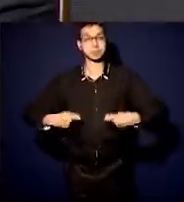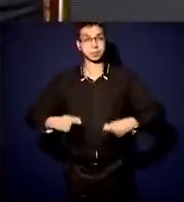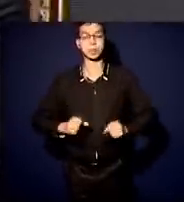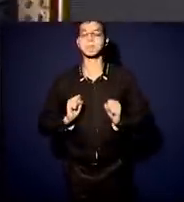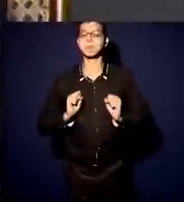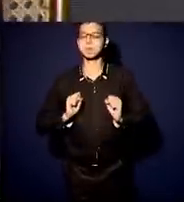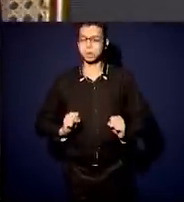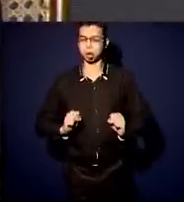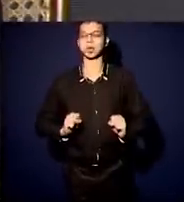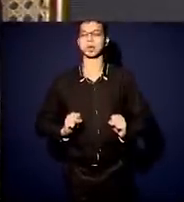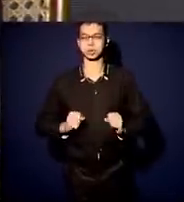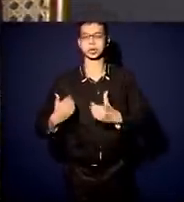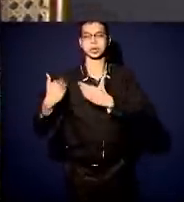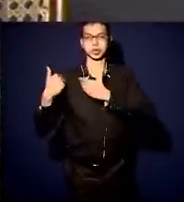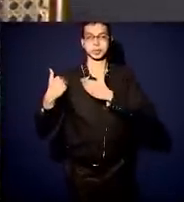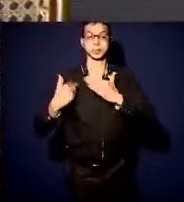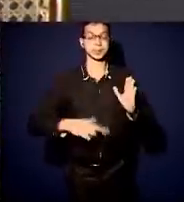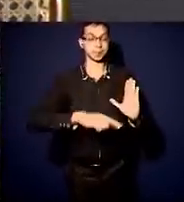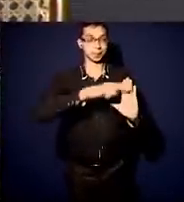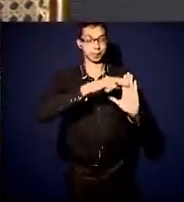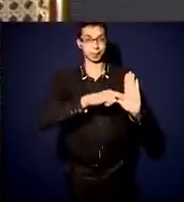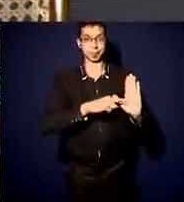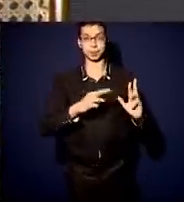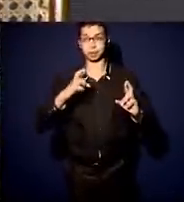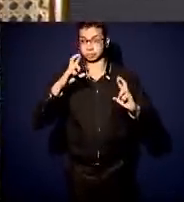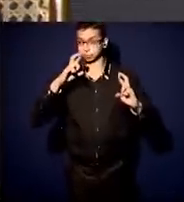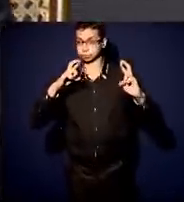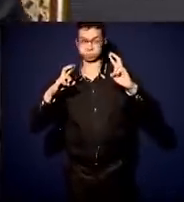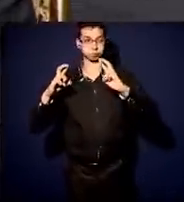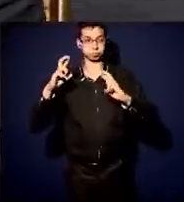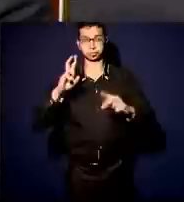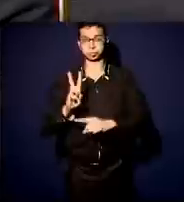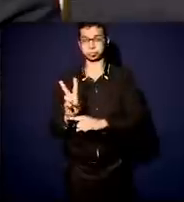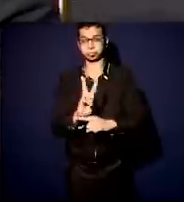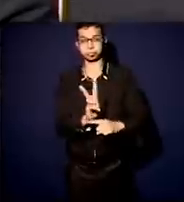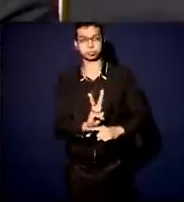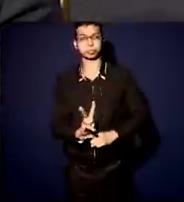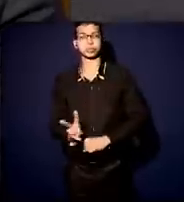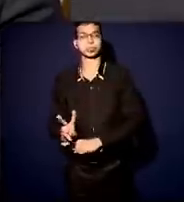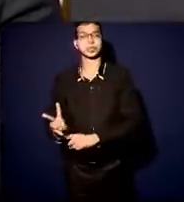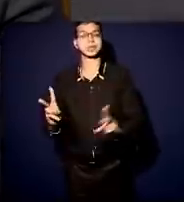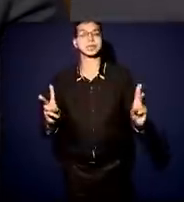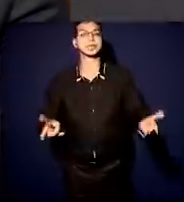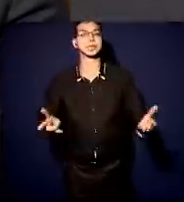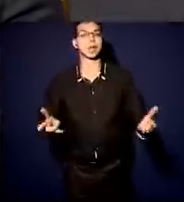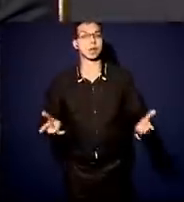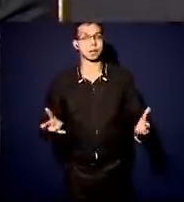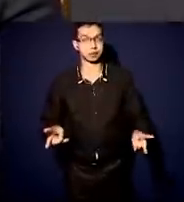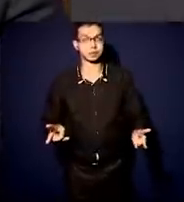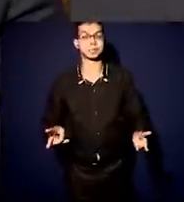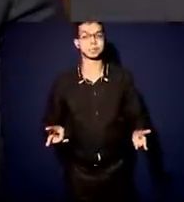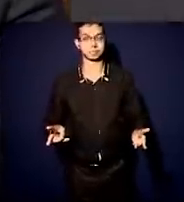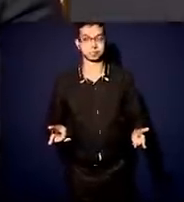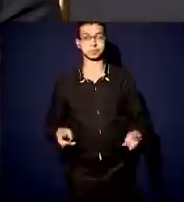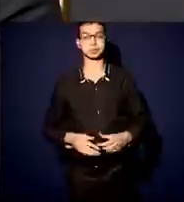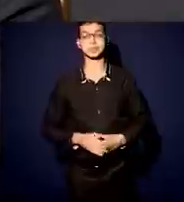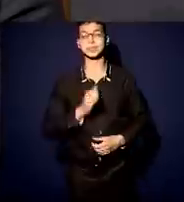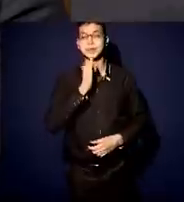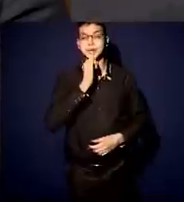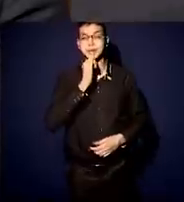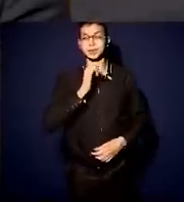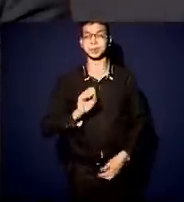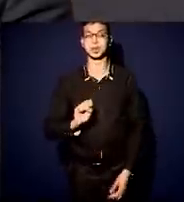fiscalizar, especialmente naquelas em que há um monopólio natural, por conta do saneamento, por exemplo.